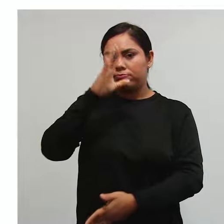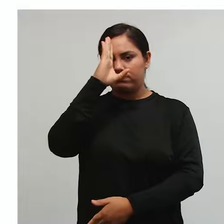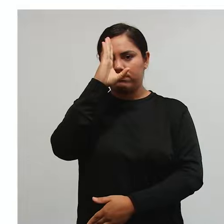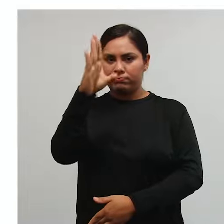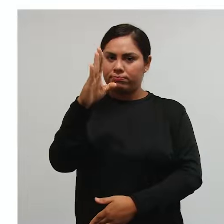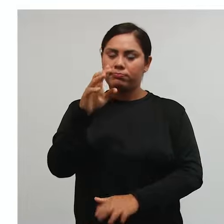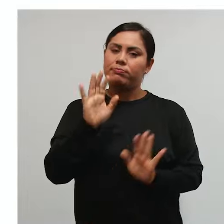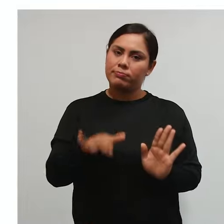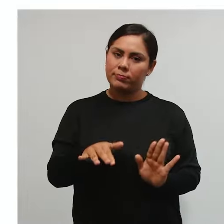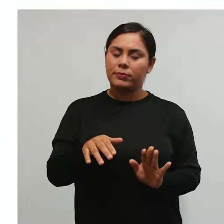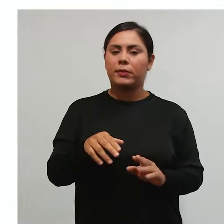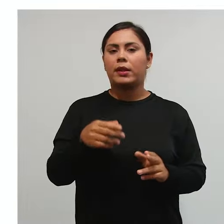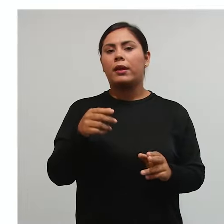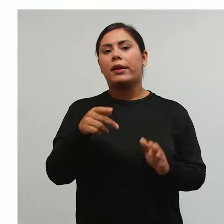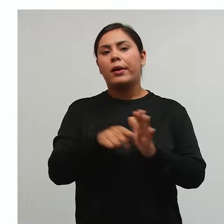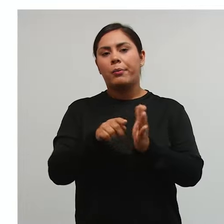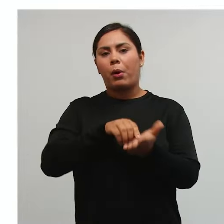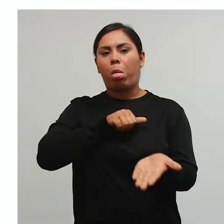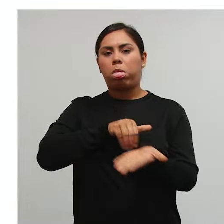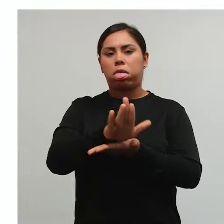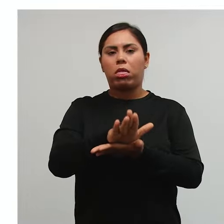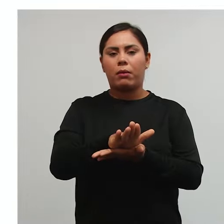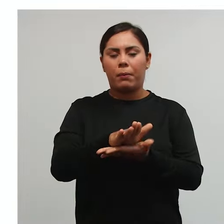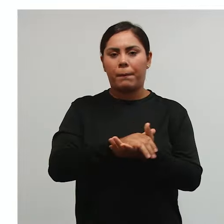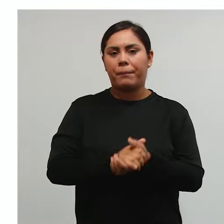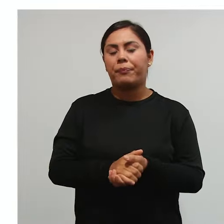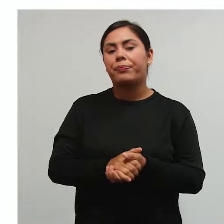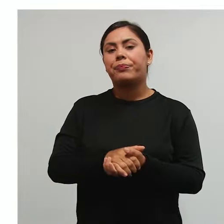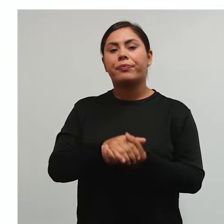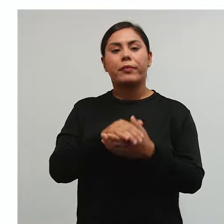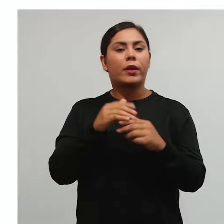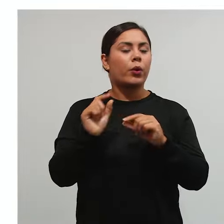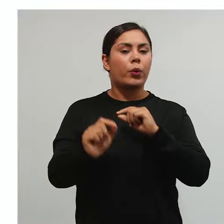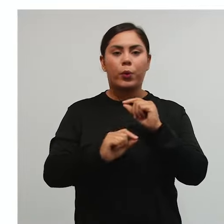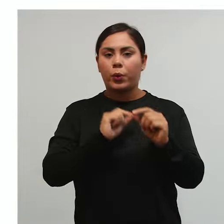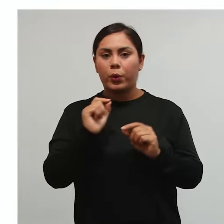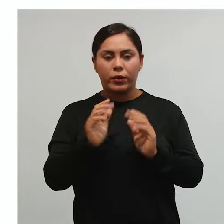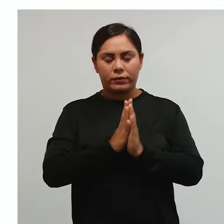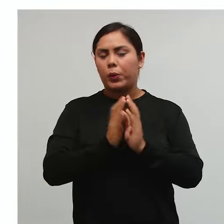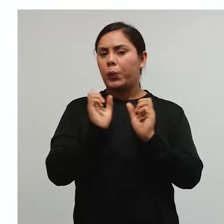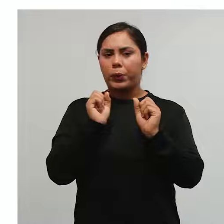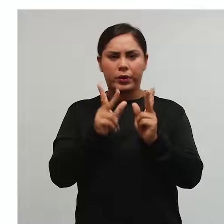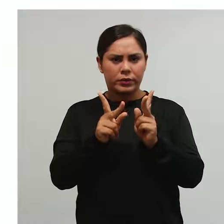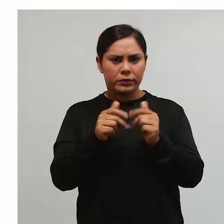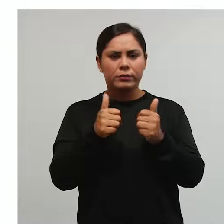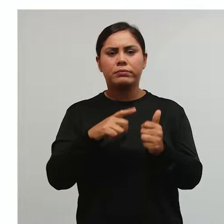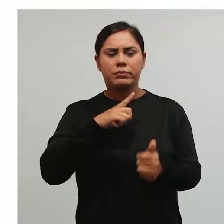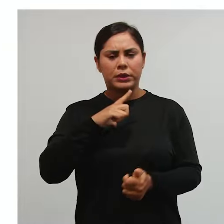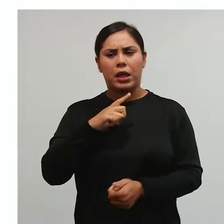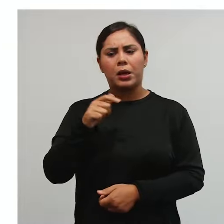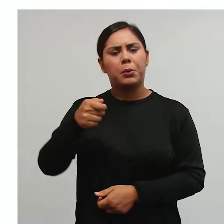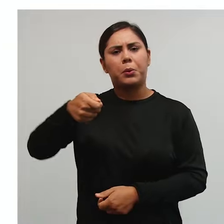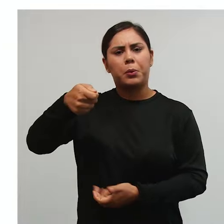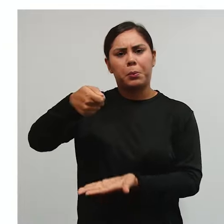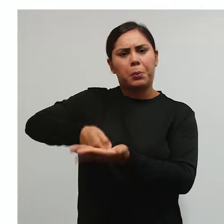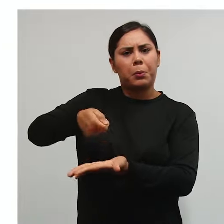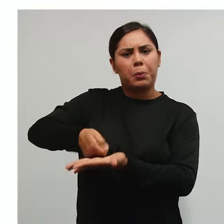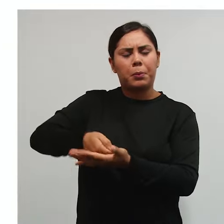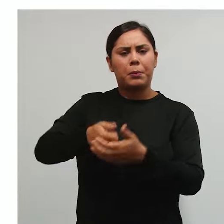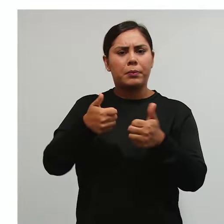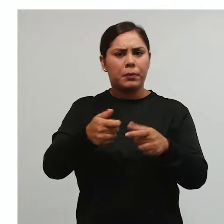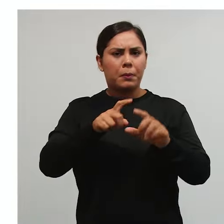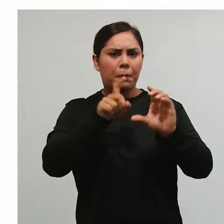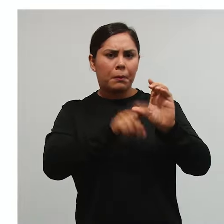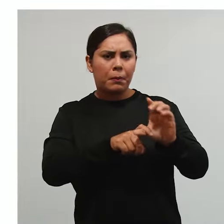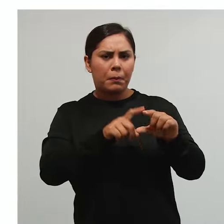principal. Isso então por exclusão. E aí, gente? Tá? Temos a obrigação tributária.